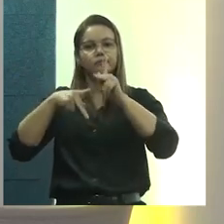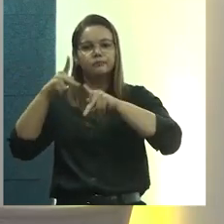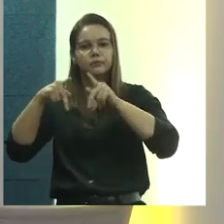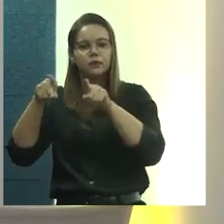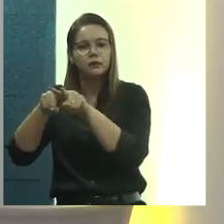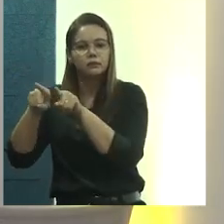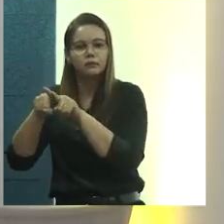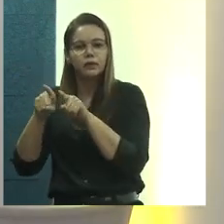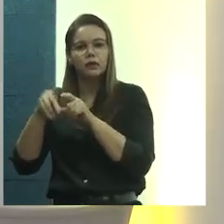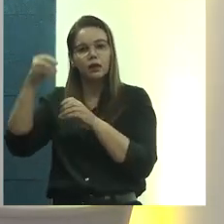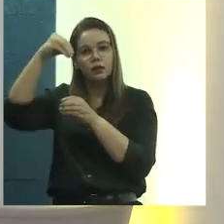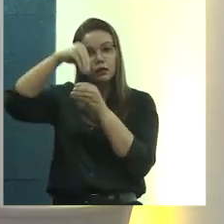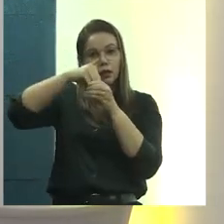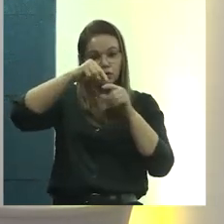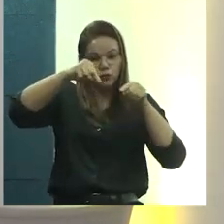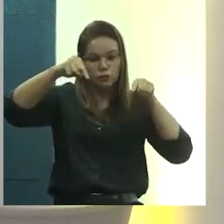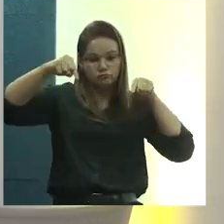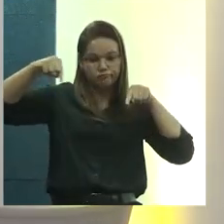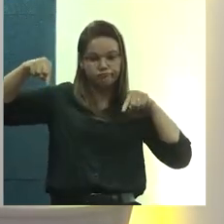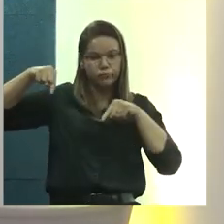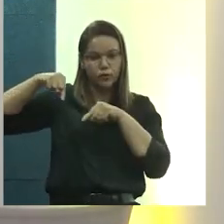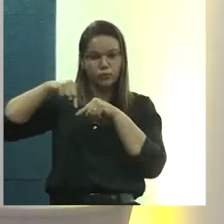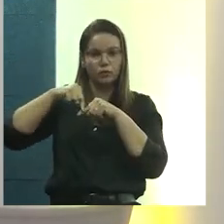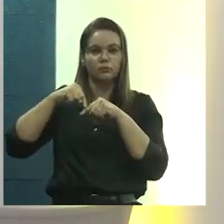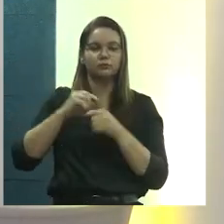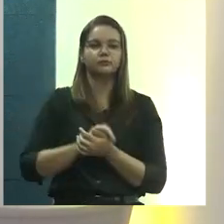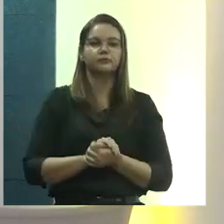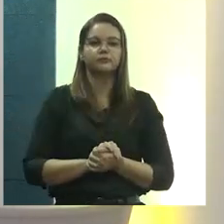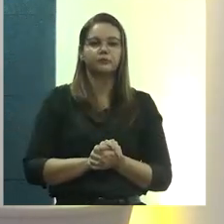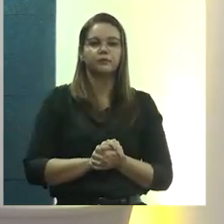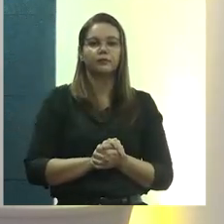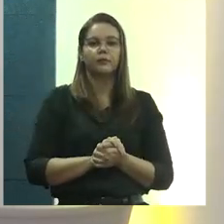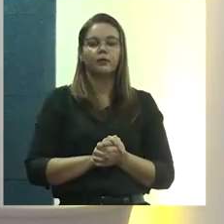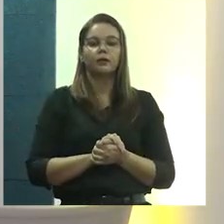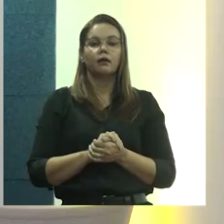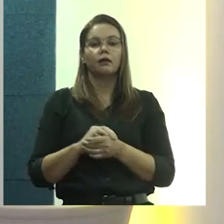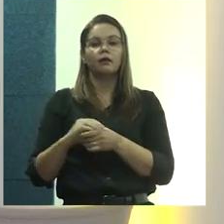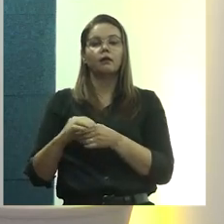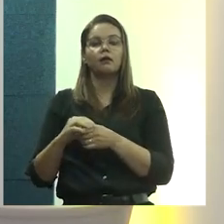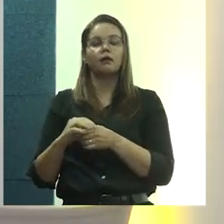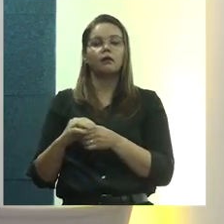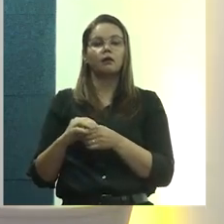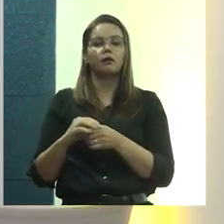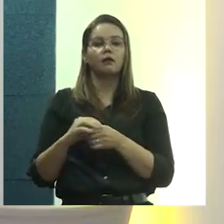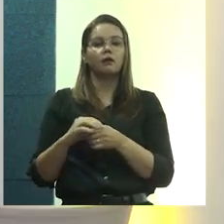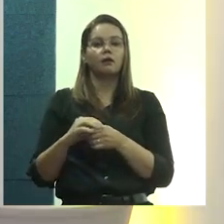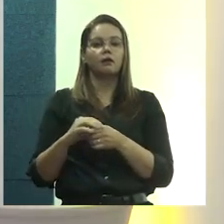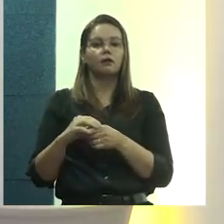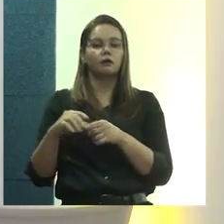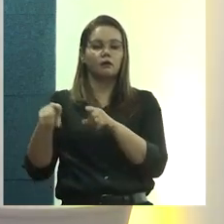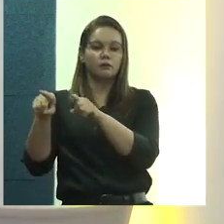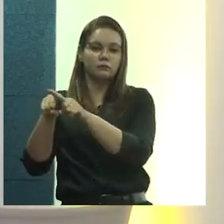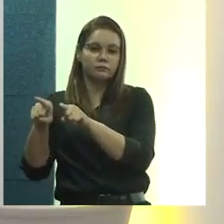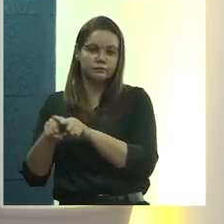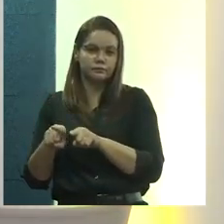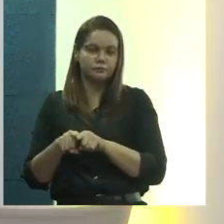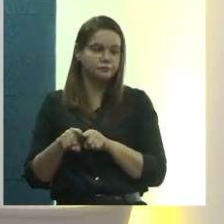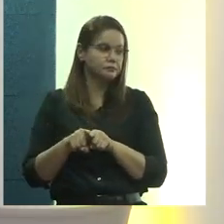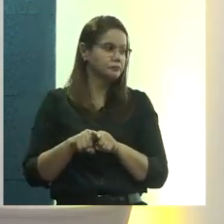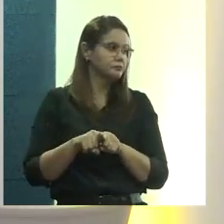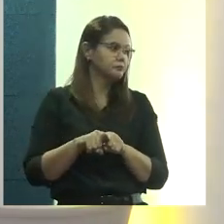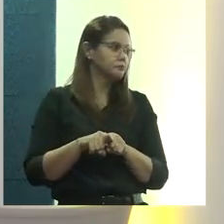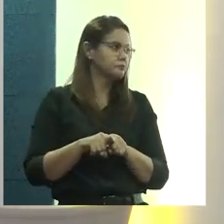populares também, estão dentro desse perímetro de tombamento e, portanto, sobre toda